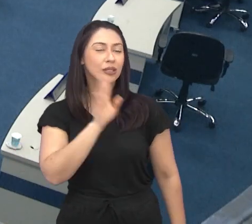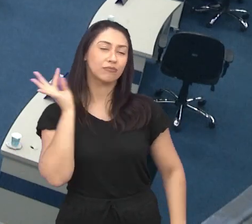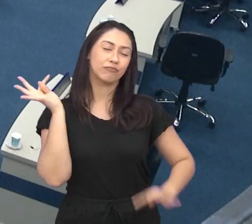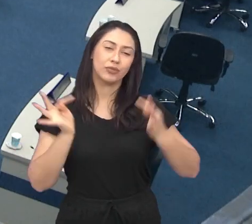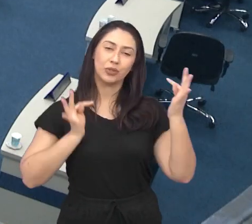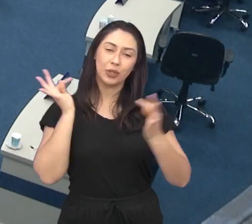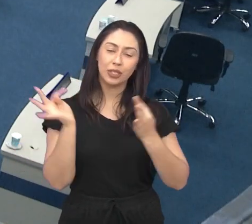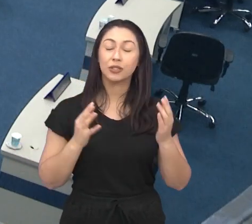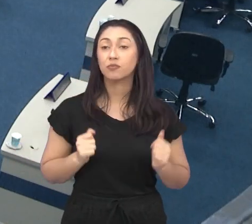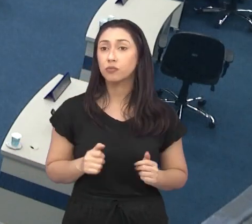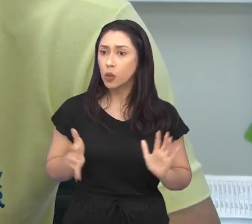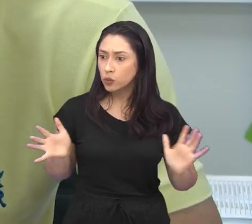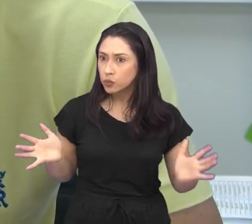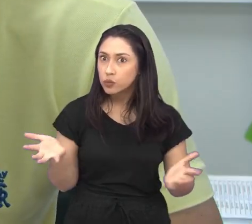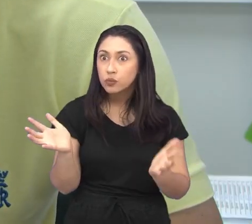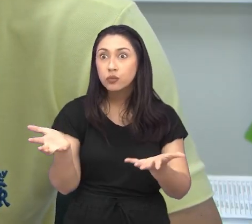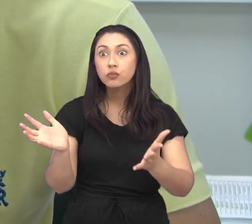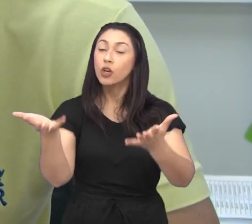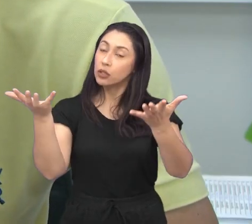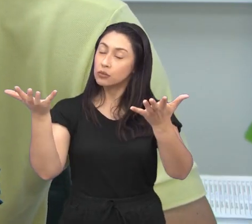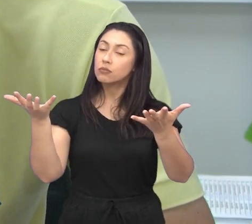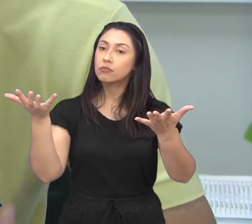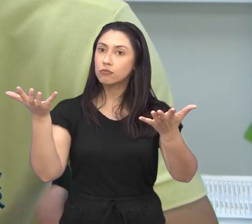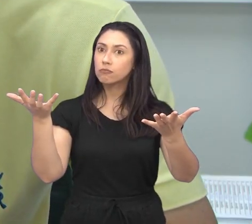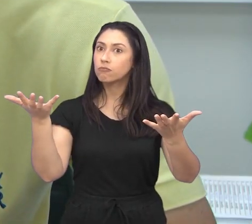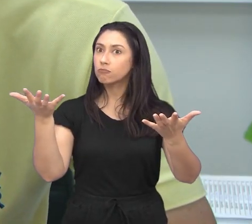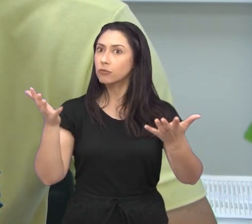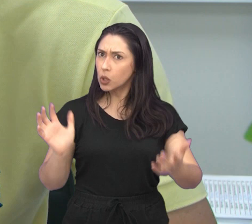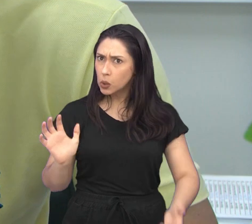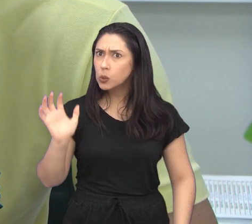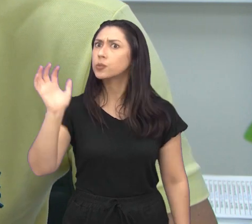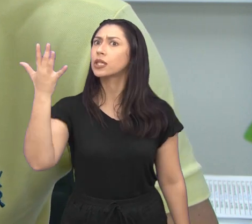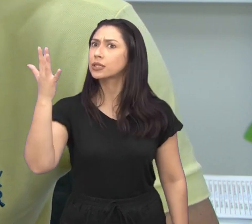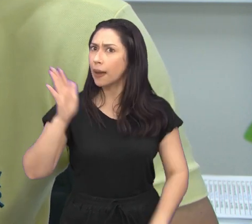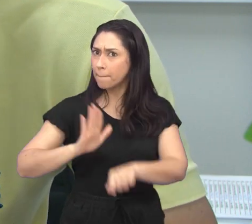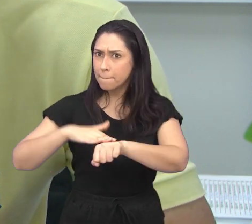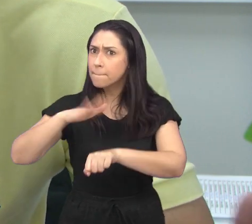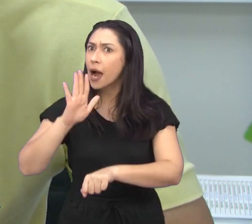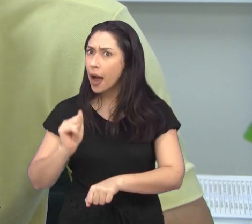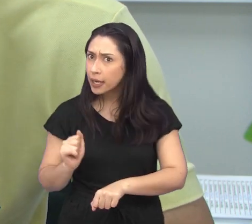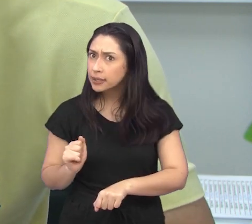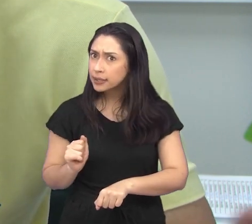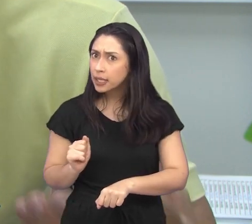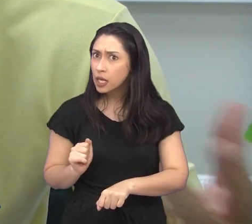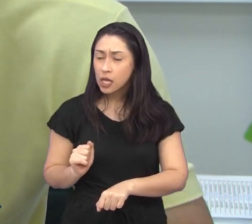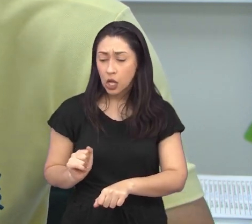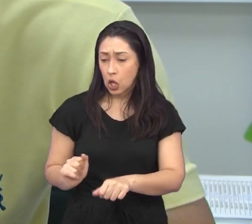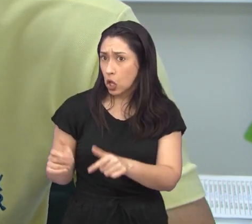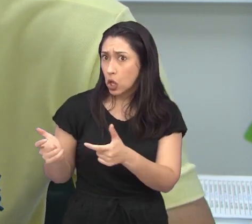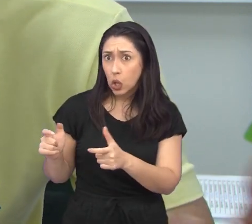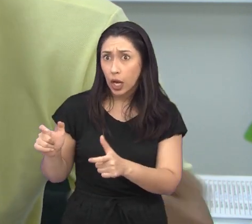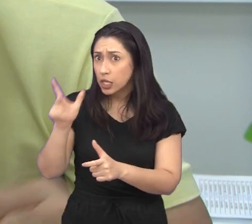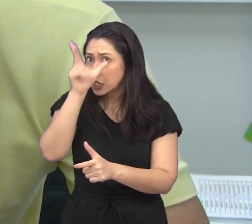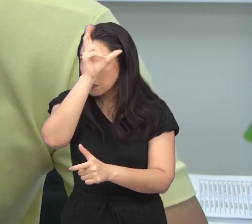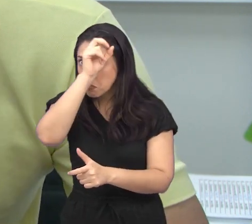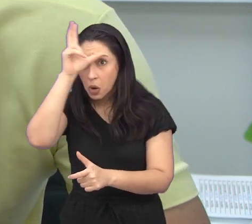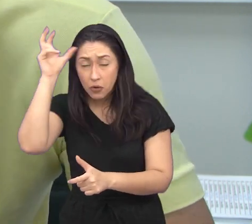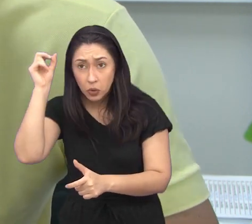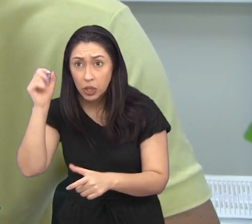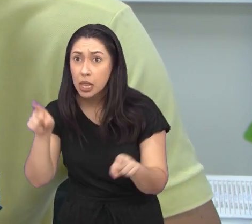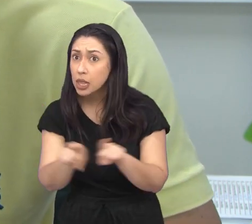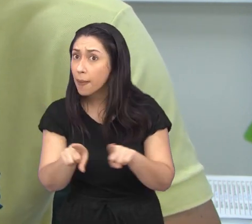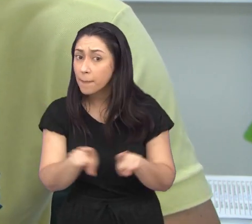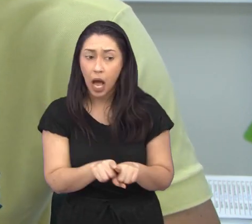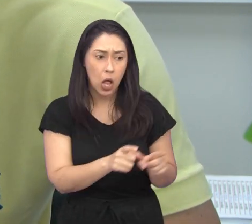turismo nos próximos anos. Incentivando para que isso aconteça, tanto nos próprios públicos quanto